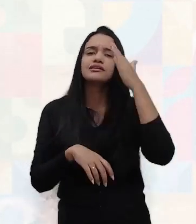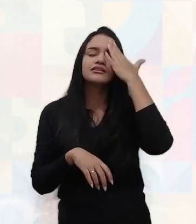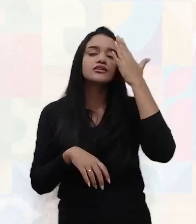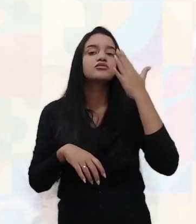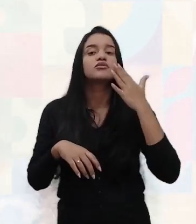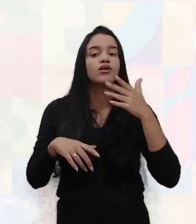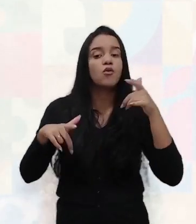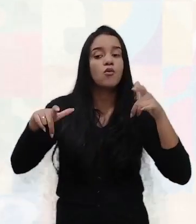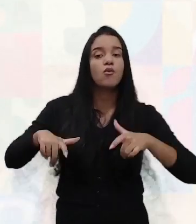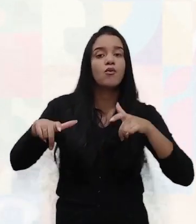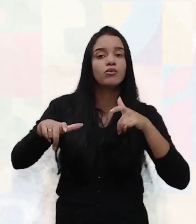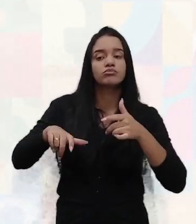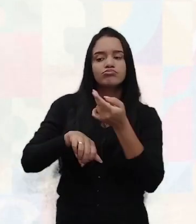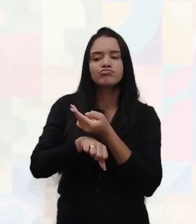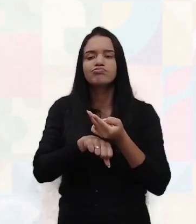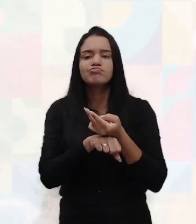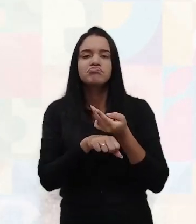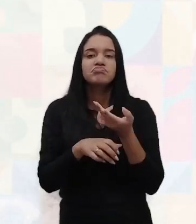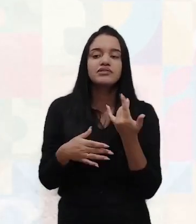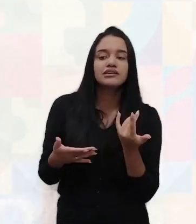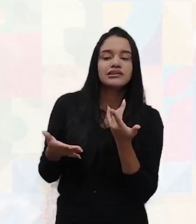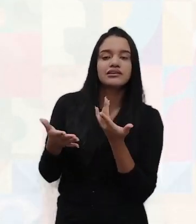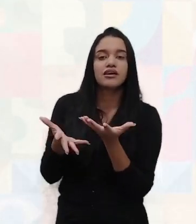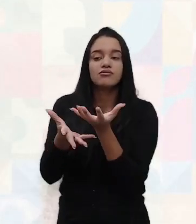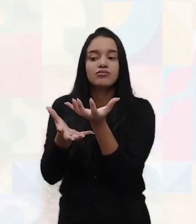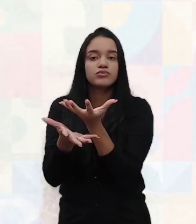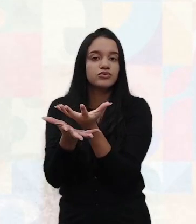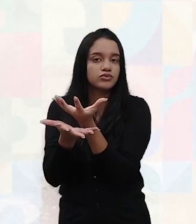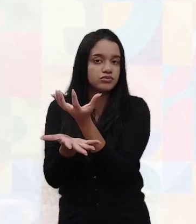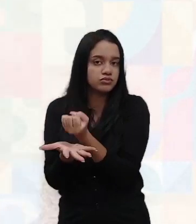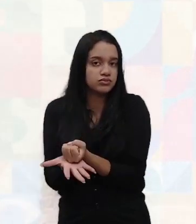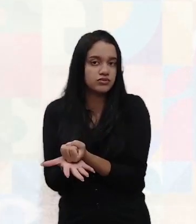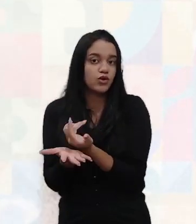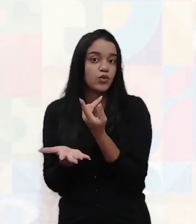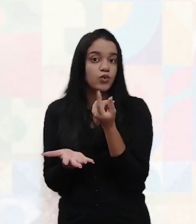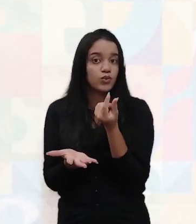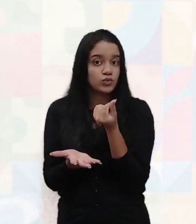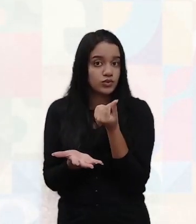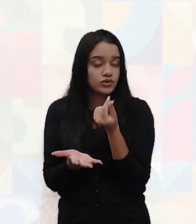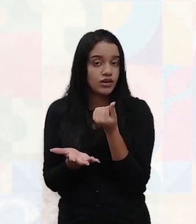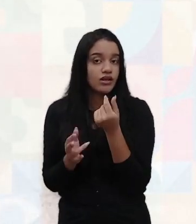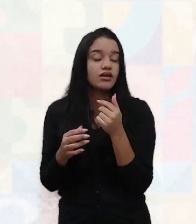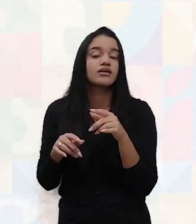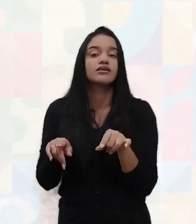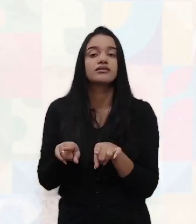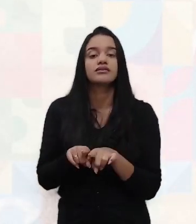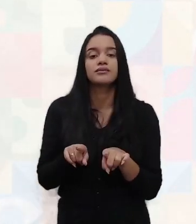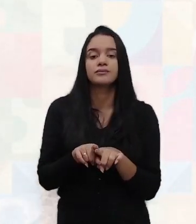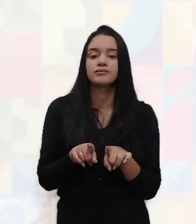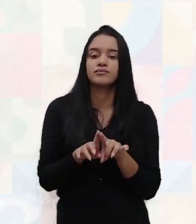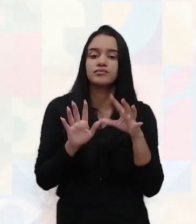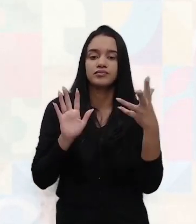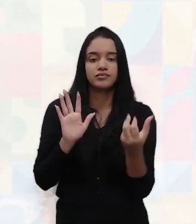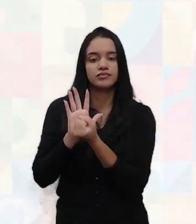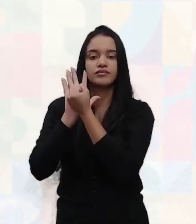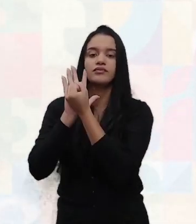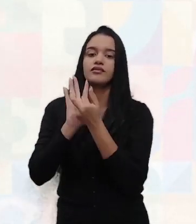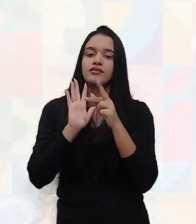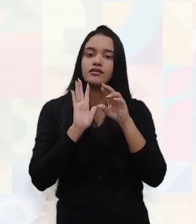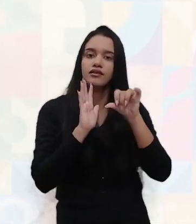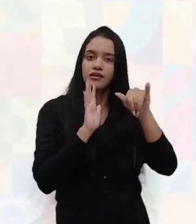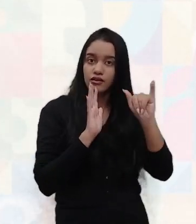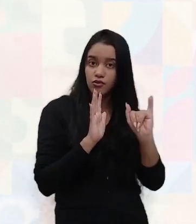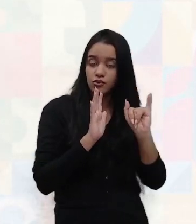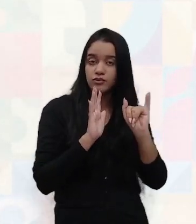eu vou recorrer, de onde eu vou tirar esse recurso. Qual a margem do ROI, que é o Return of Investment,